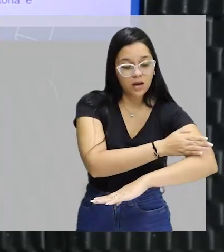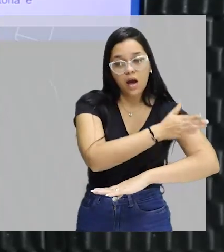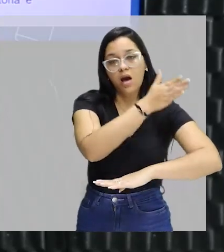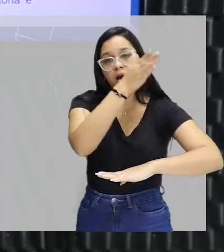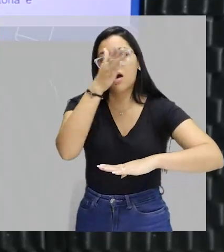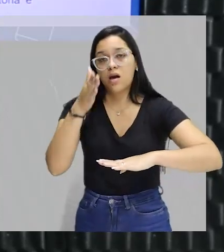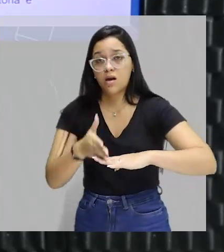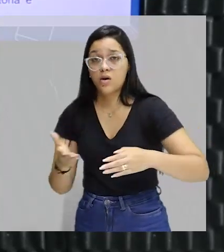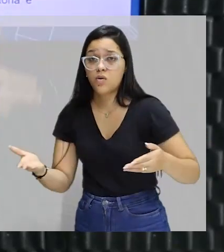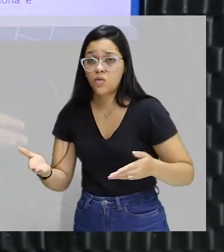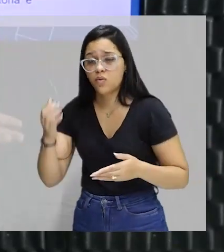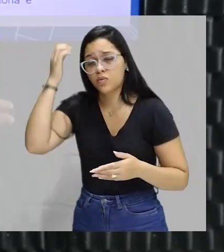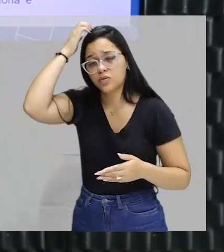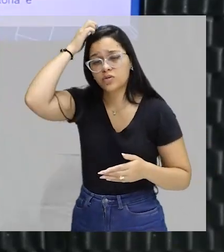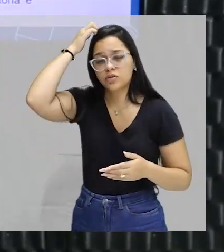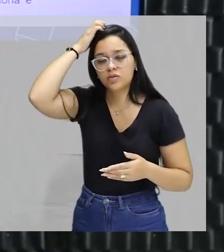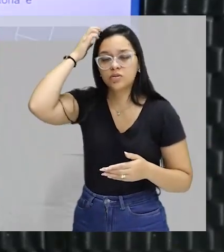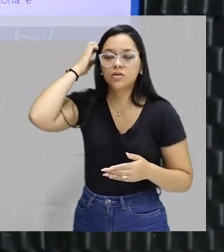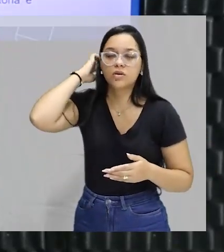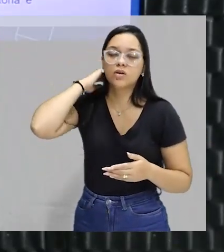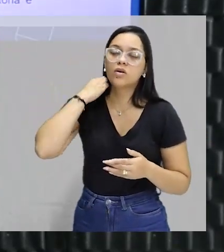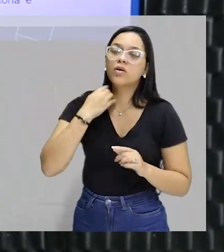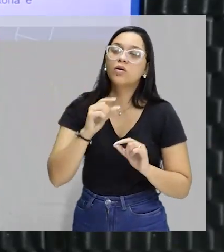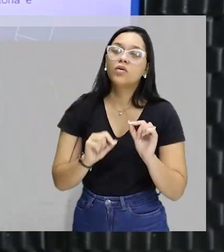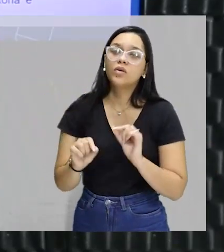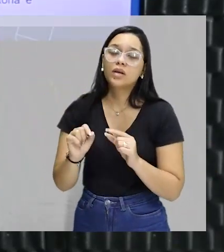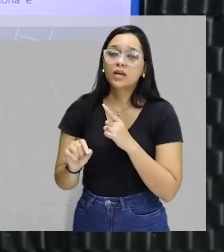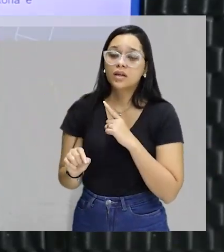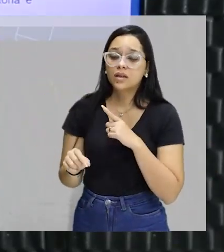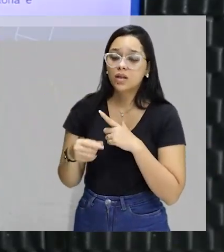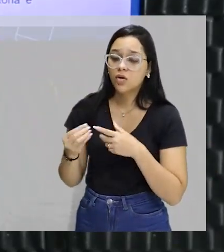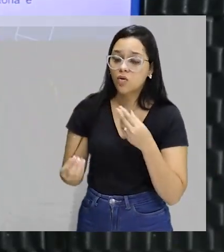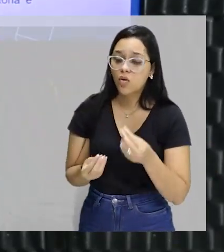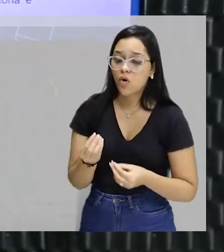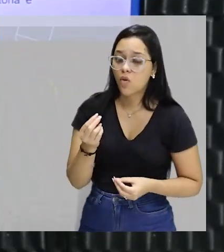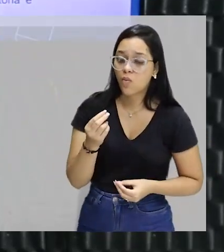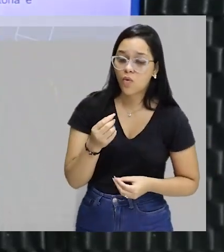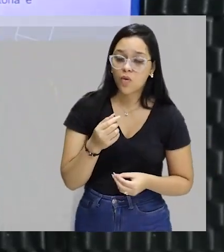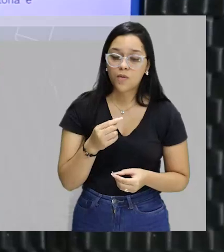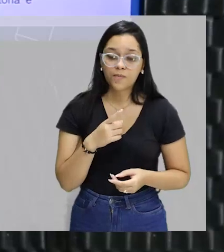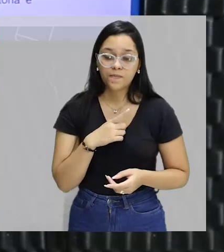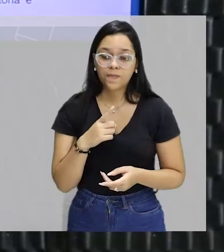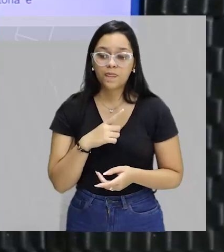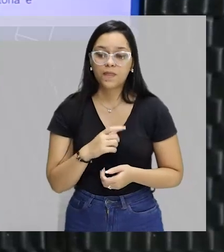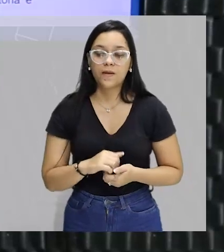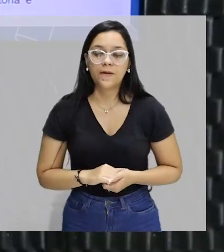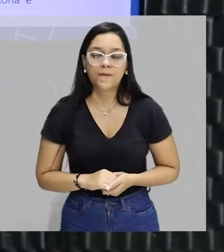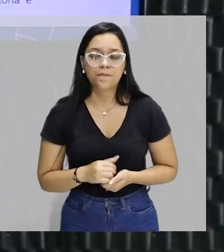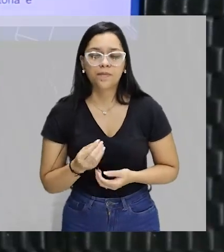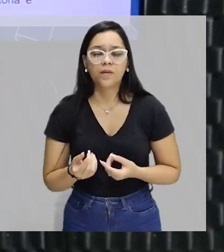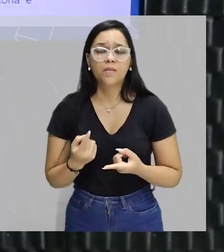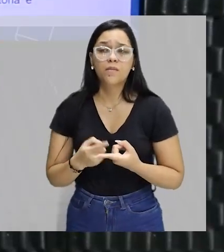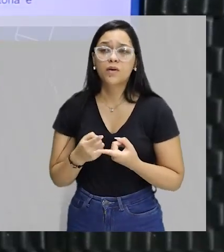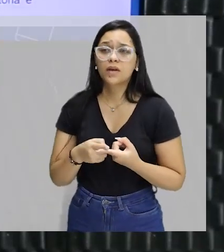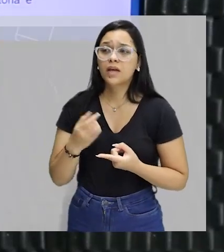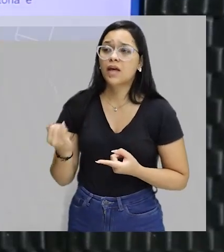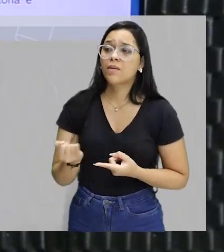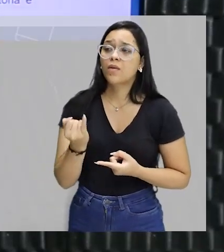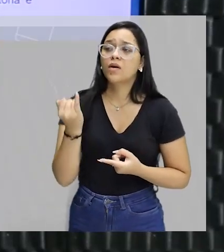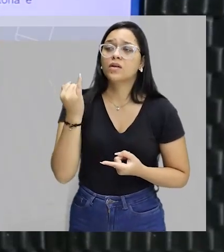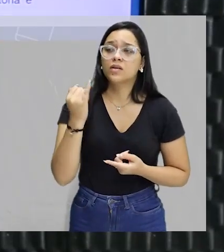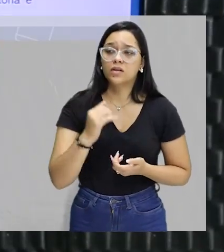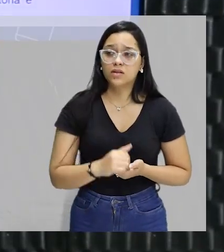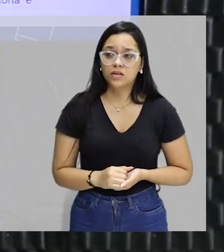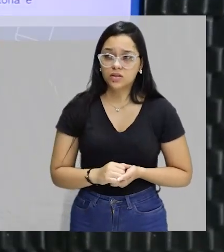os dias atuais, mas isso há alguns anos atrás, onde ele vai colocando como o homem se encaixa nisso. Por que Milou Fernandes é importante para a